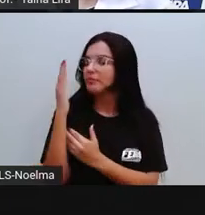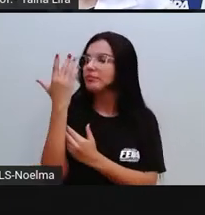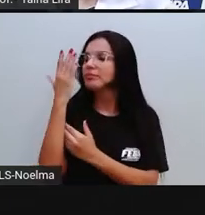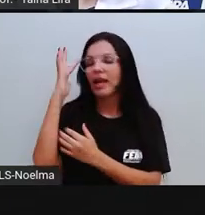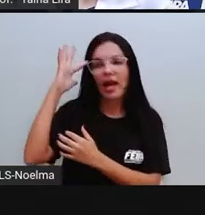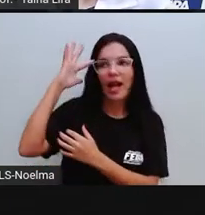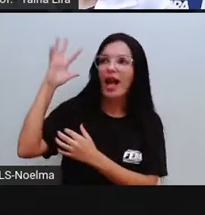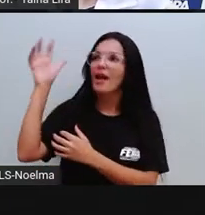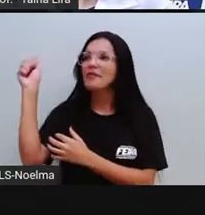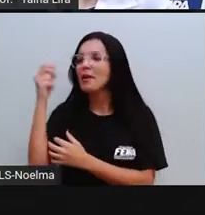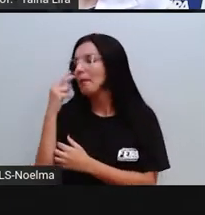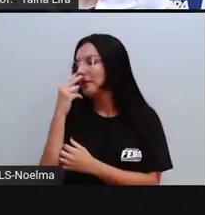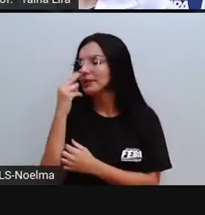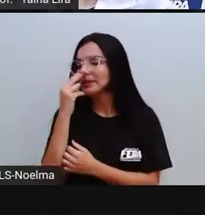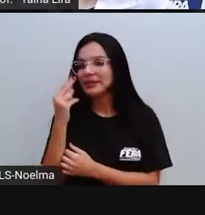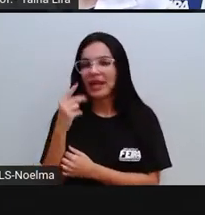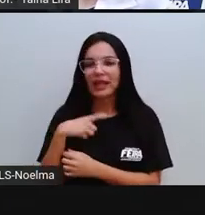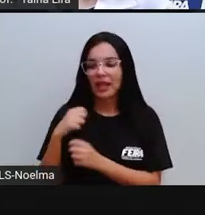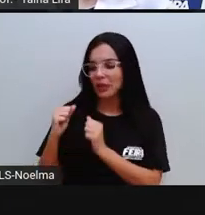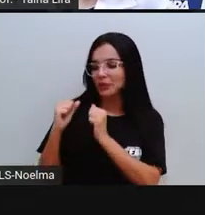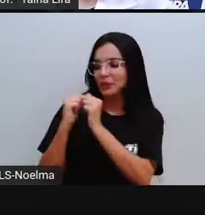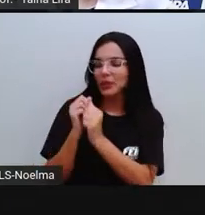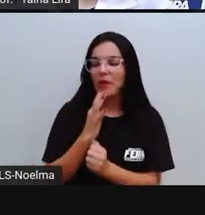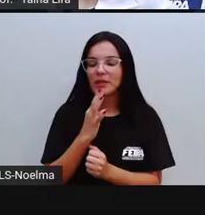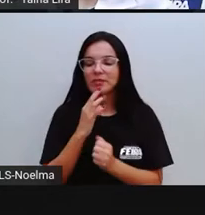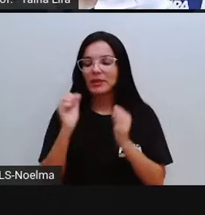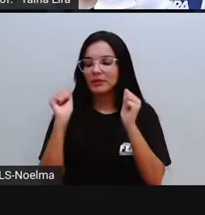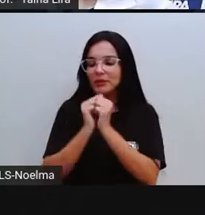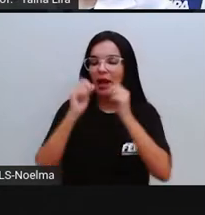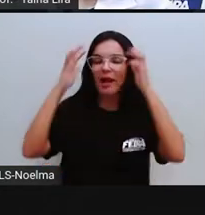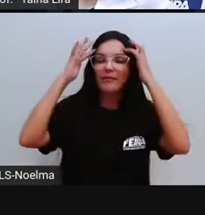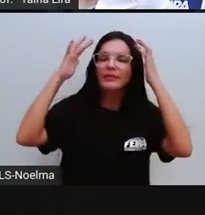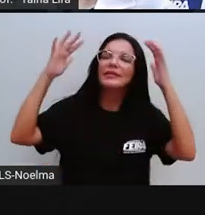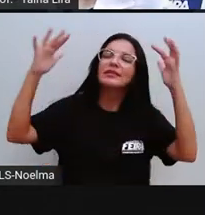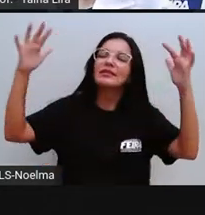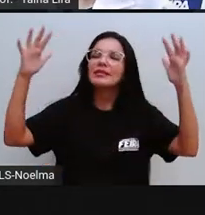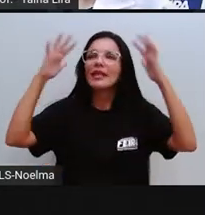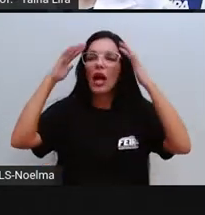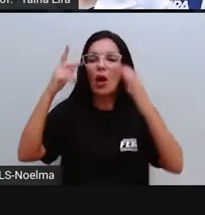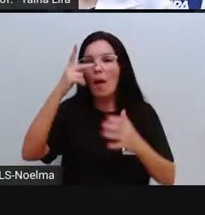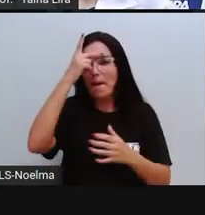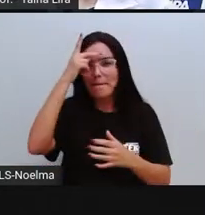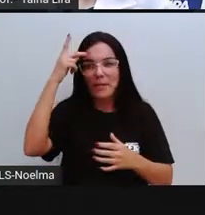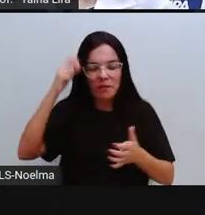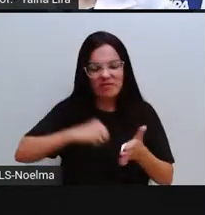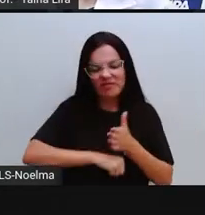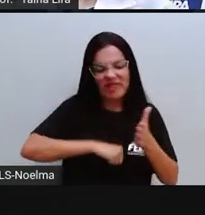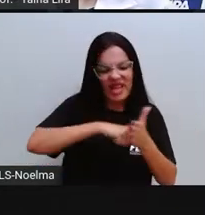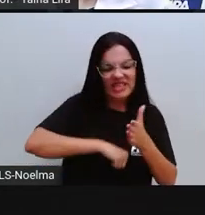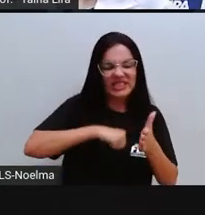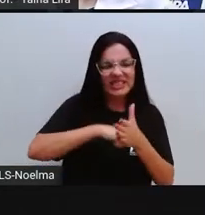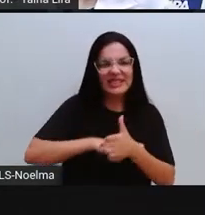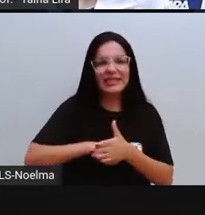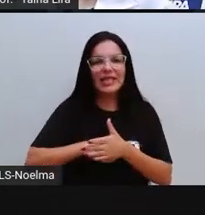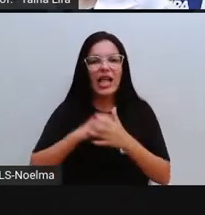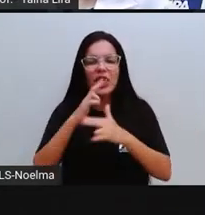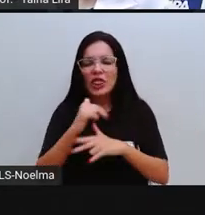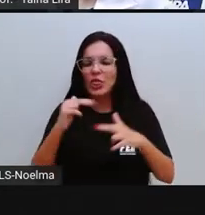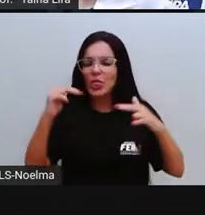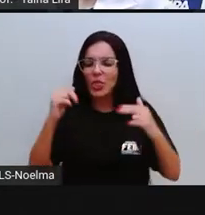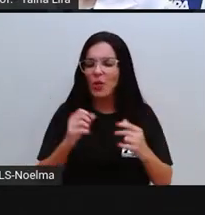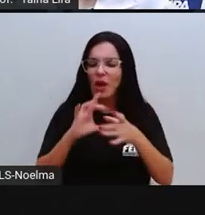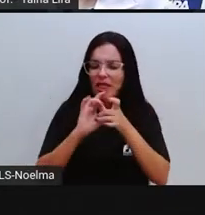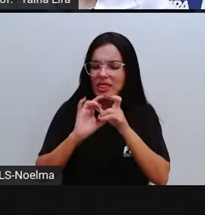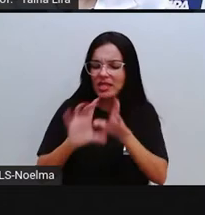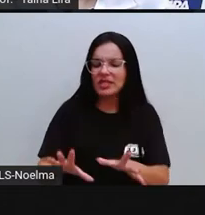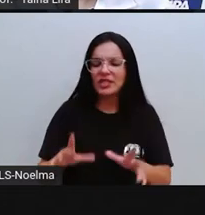África e juntam os conhecimentos com a imaginação de um povo resistente que nunca desiste de ser